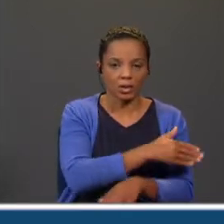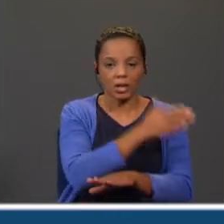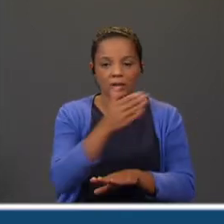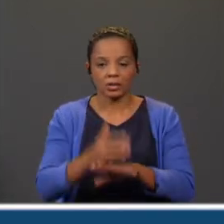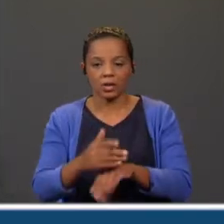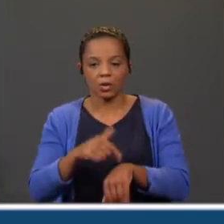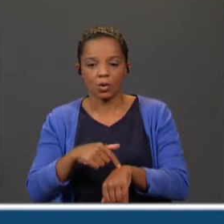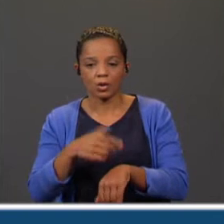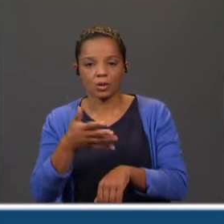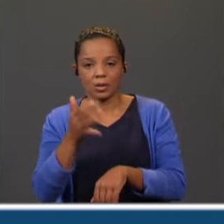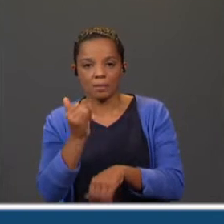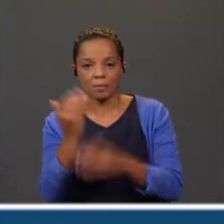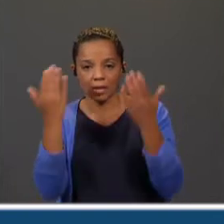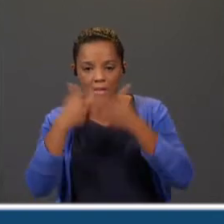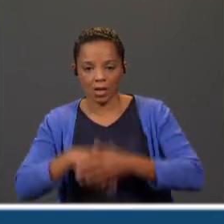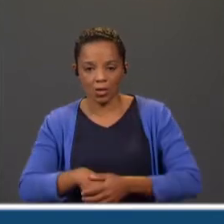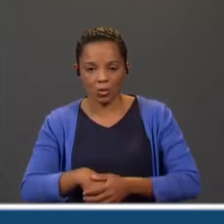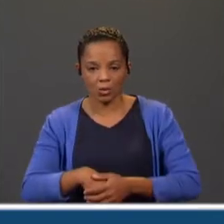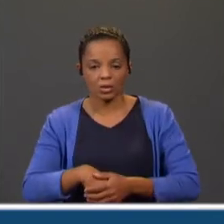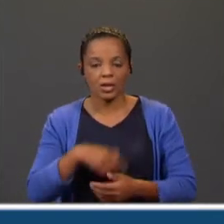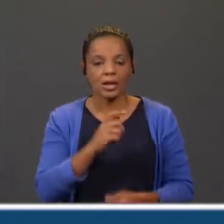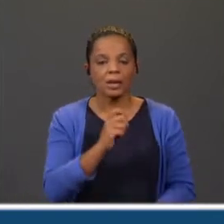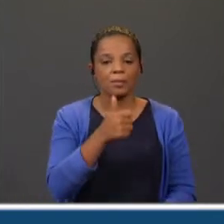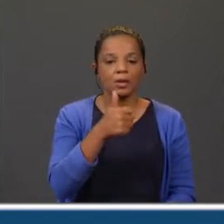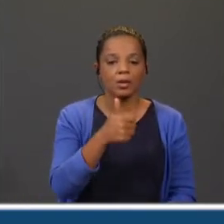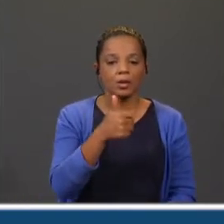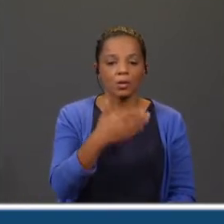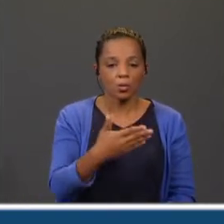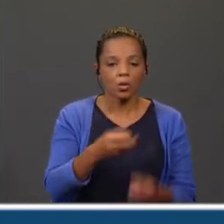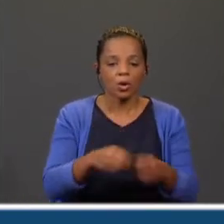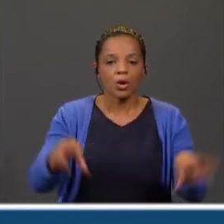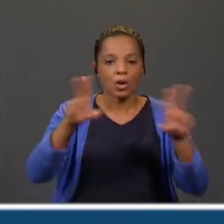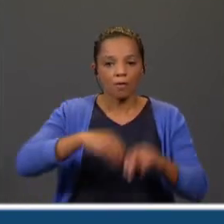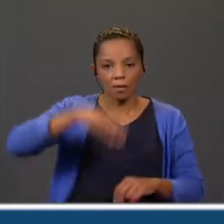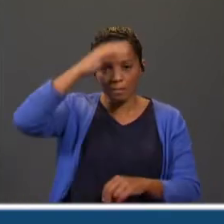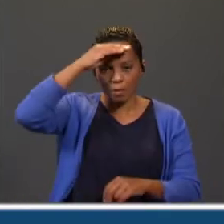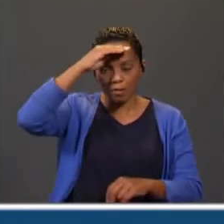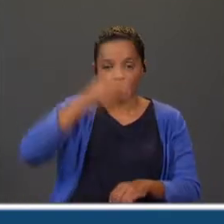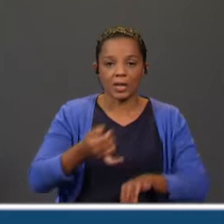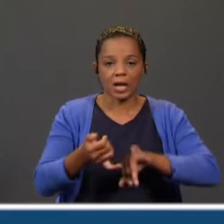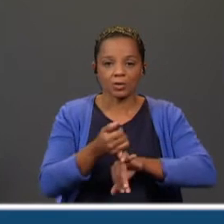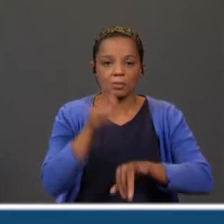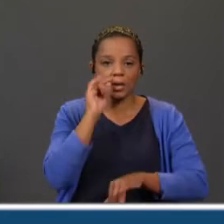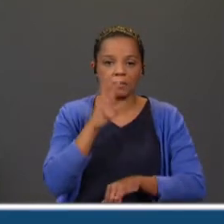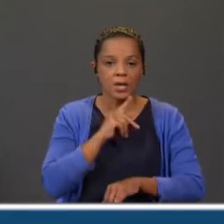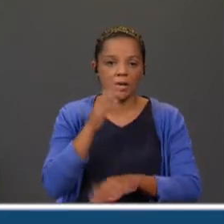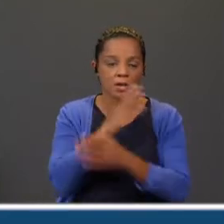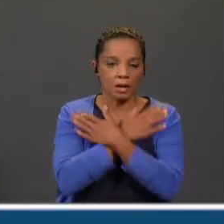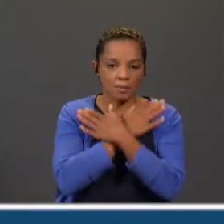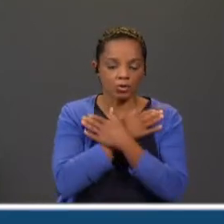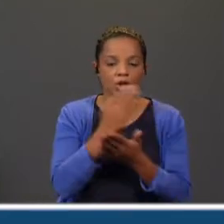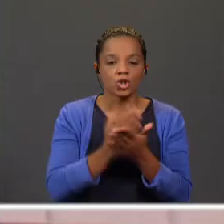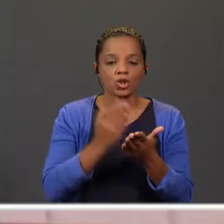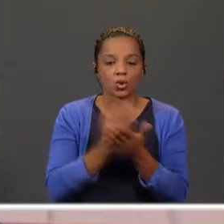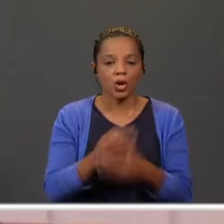horas, na EB1 Nova da Póvoa de Varzim, a Associação de Pais e Amigos da Escola Nova.